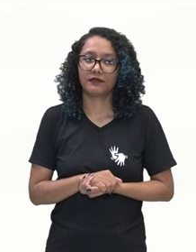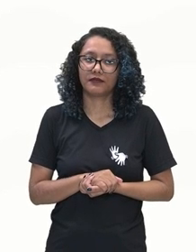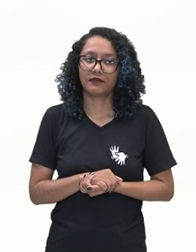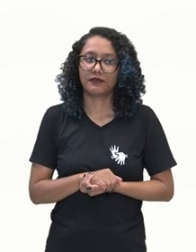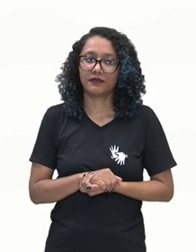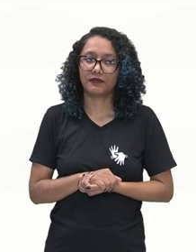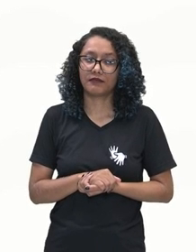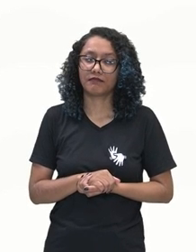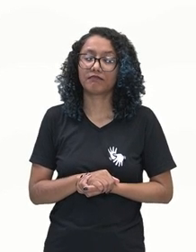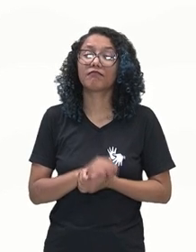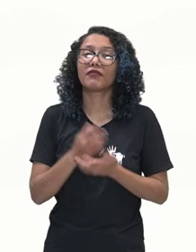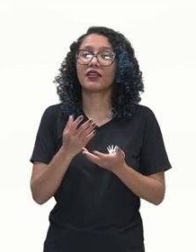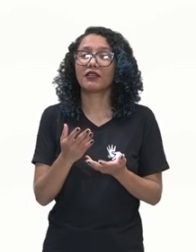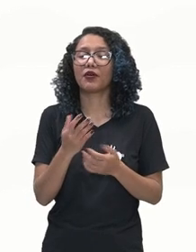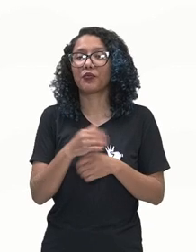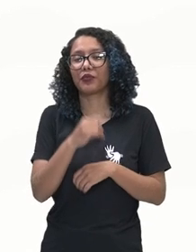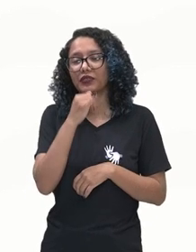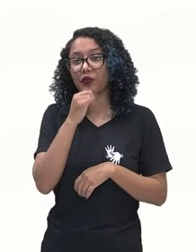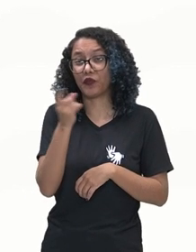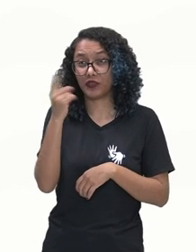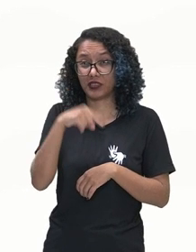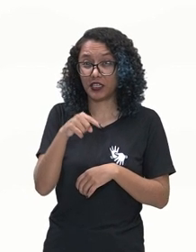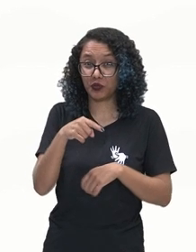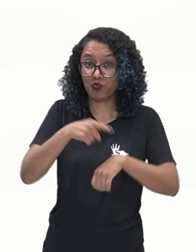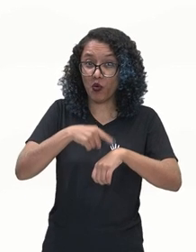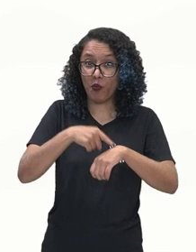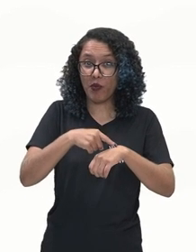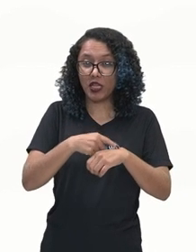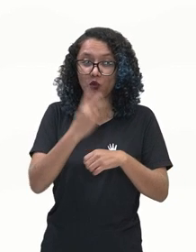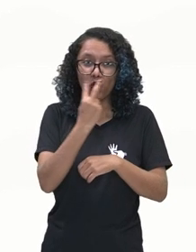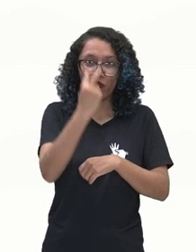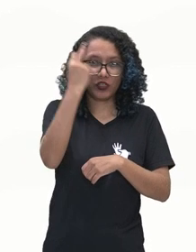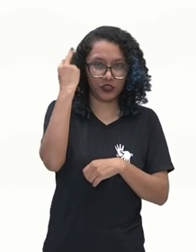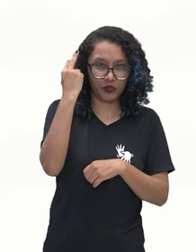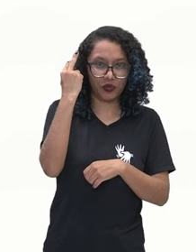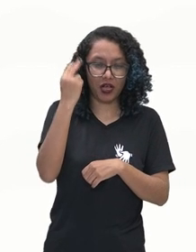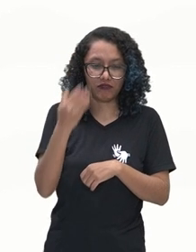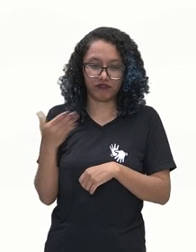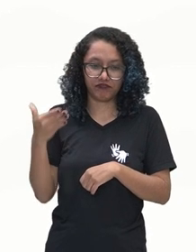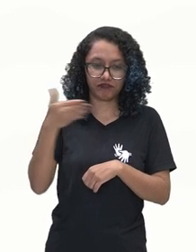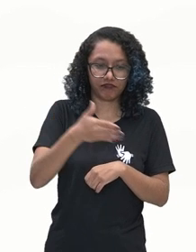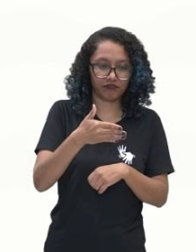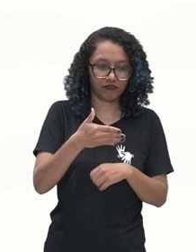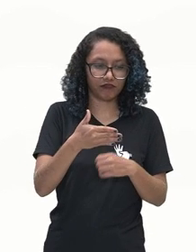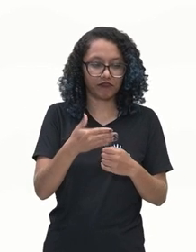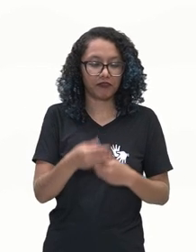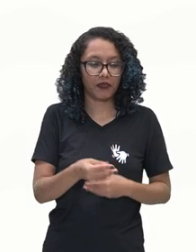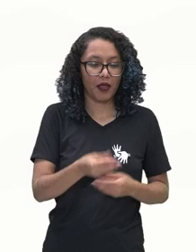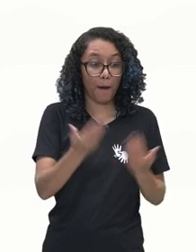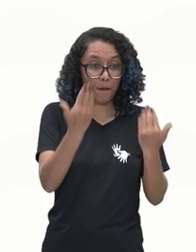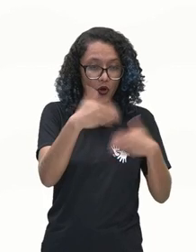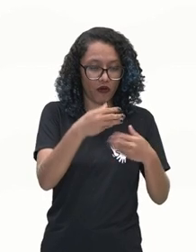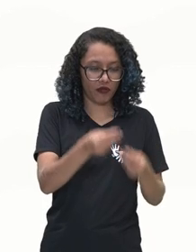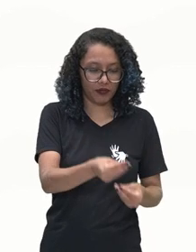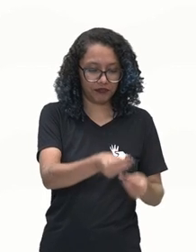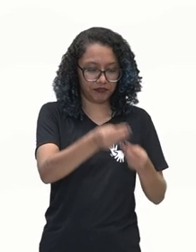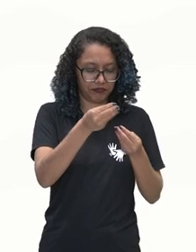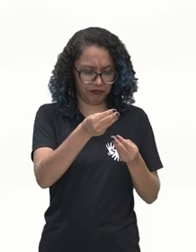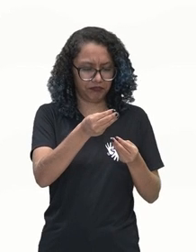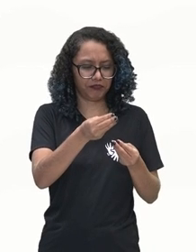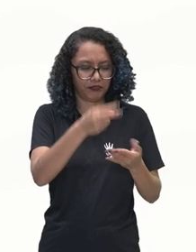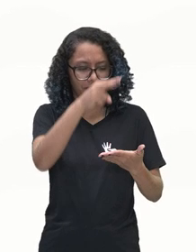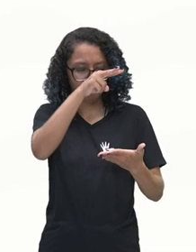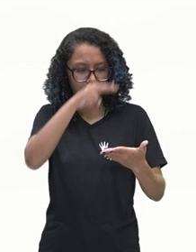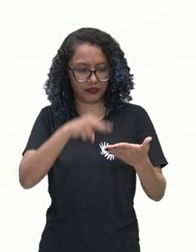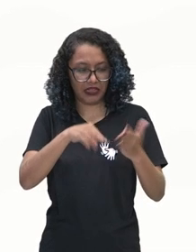Você chegou no vestibular, você se deparou lá com um texto desse aqui, e aí você já